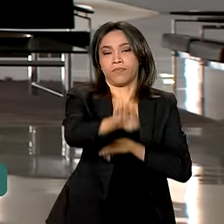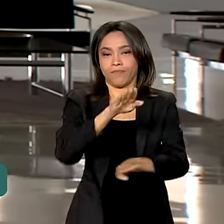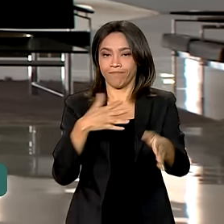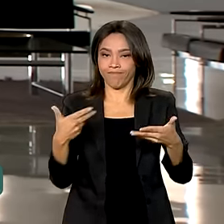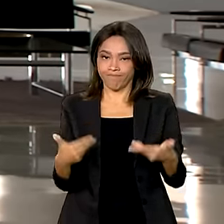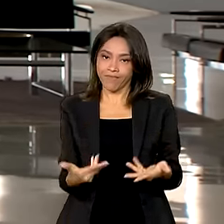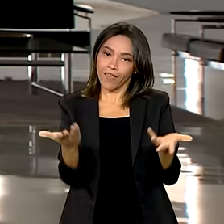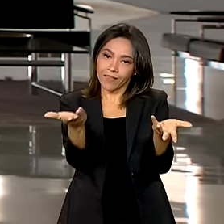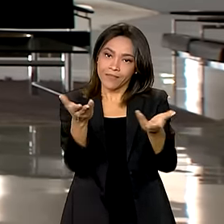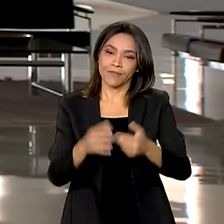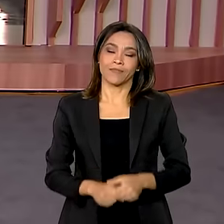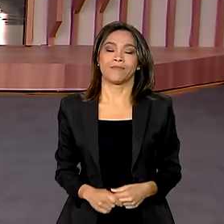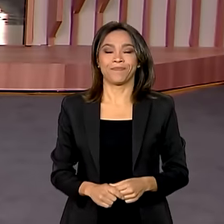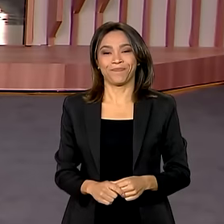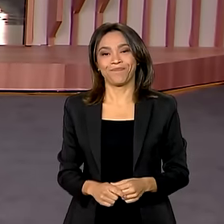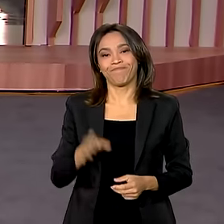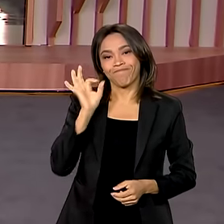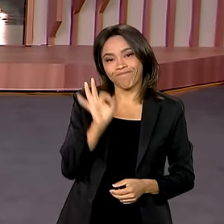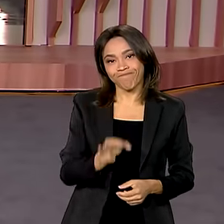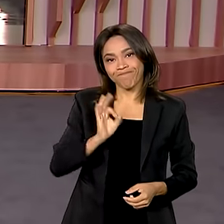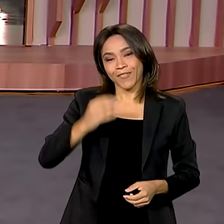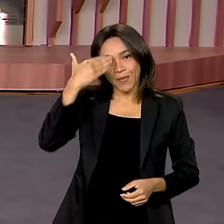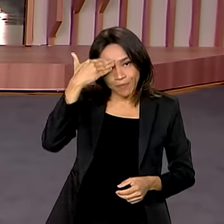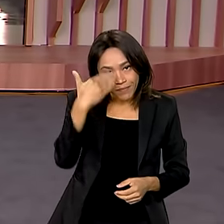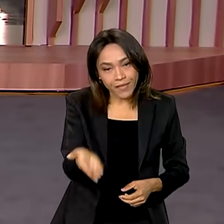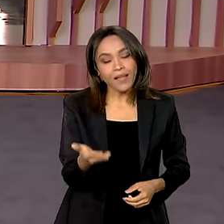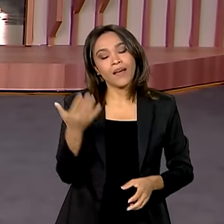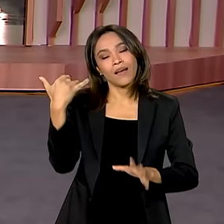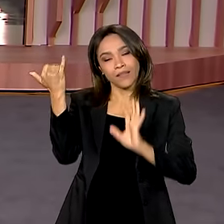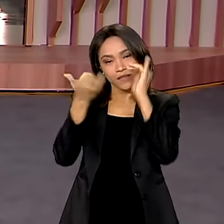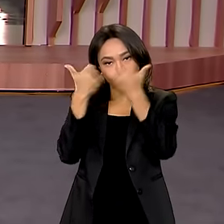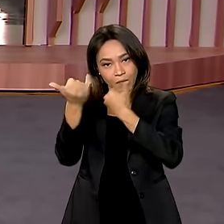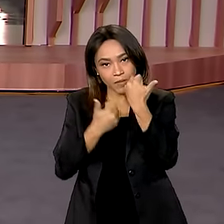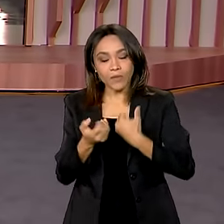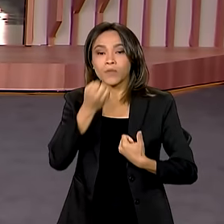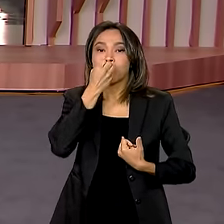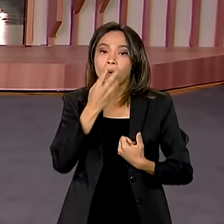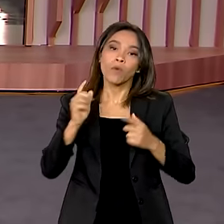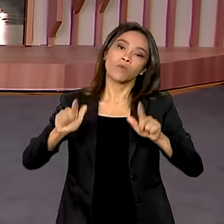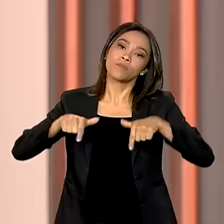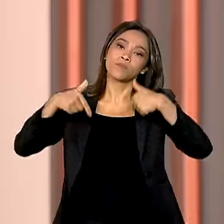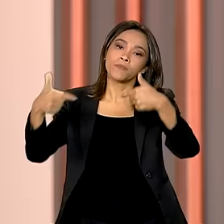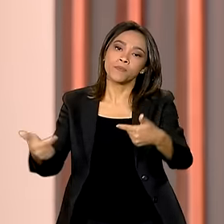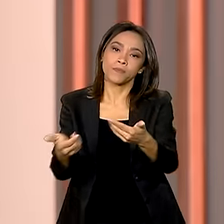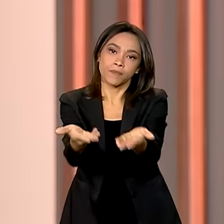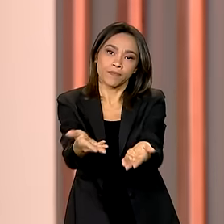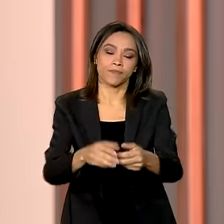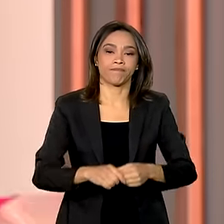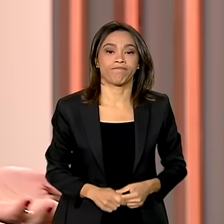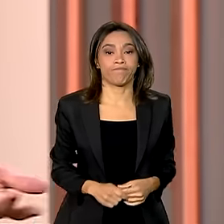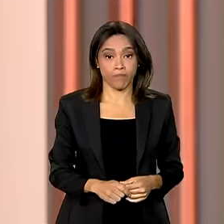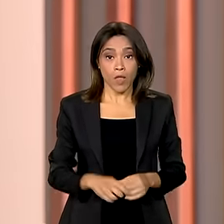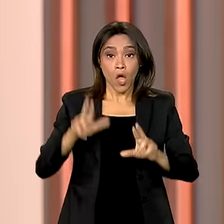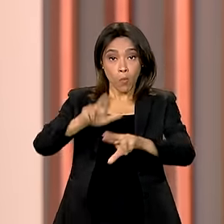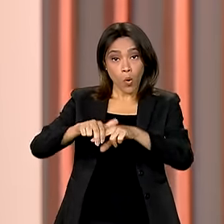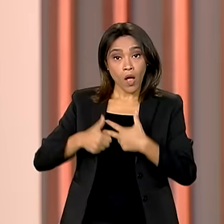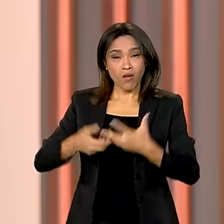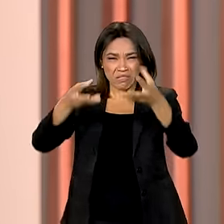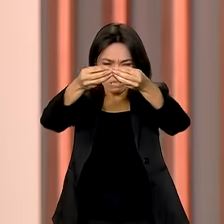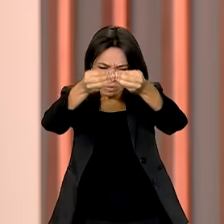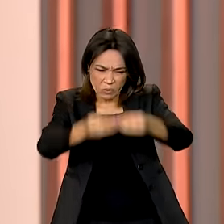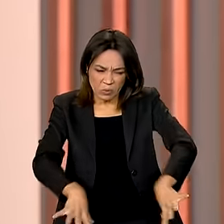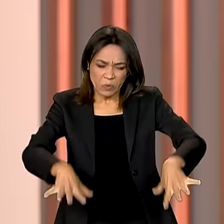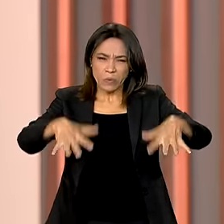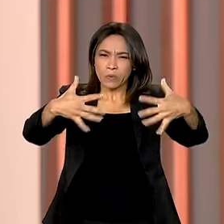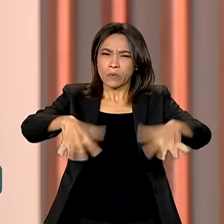É isso, Renata. Devolvo pra você agora. Tá certo, Jéssica. Muito obrigada pelas suas informações. Bom trabalho pra você. E por conta da tragédia no Rio